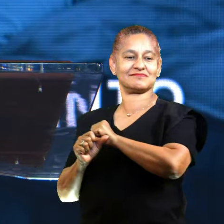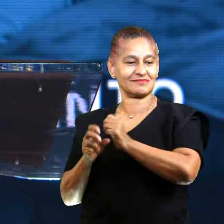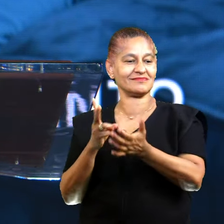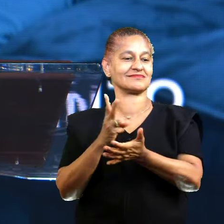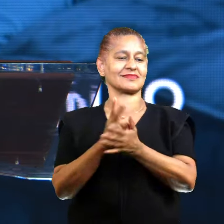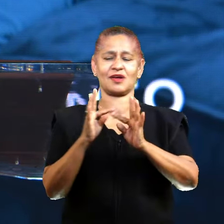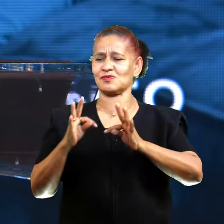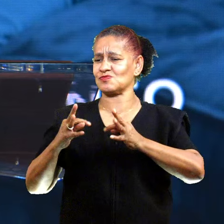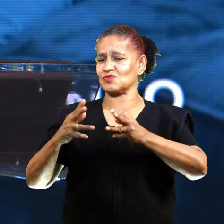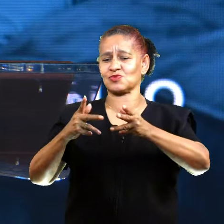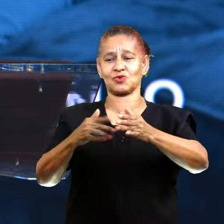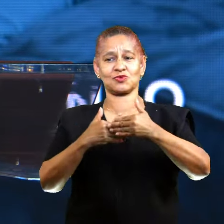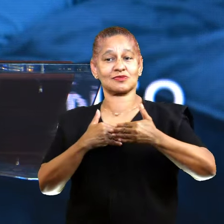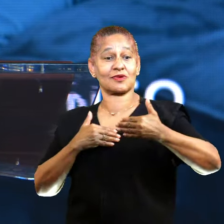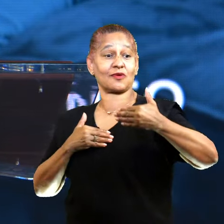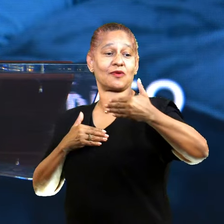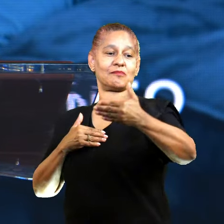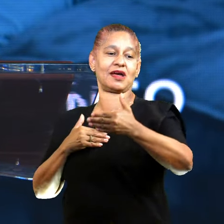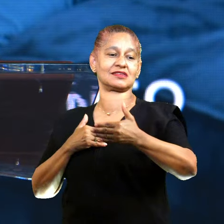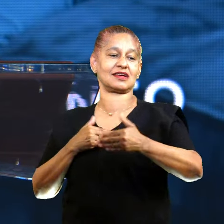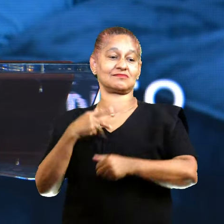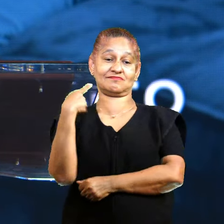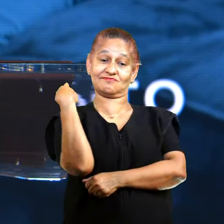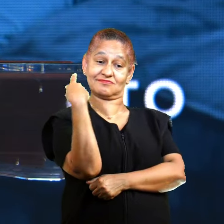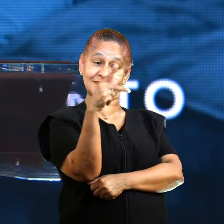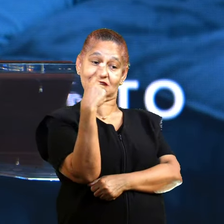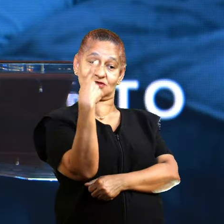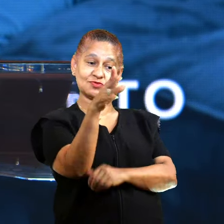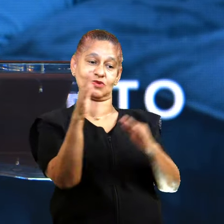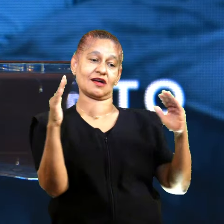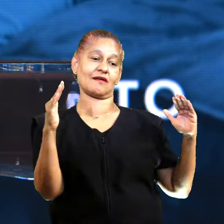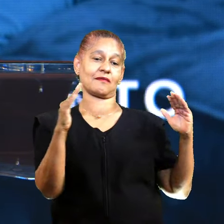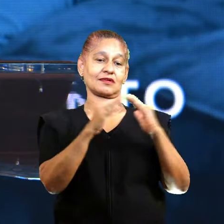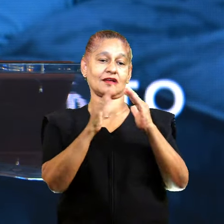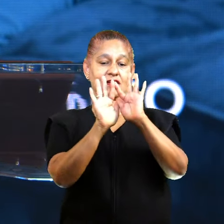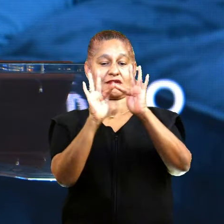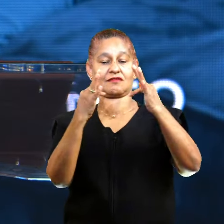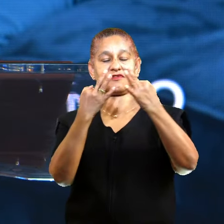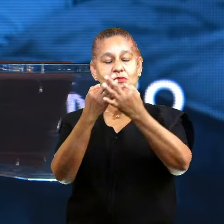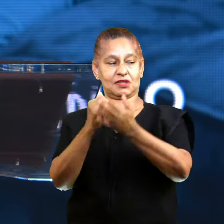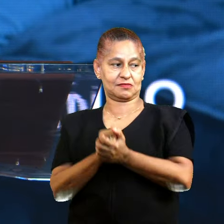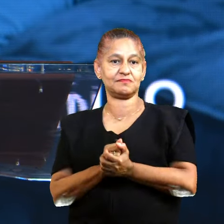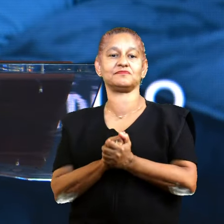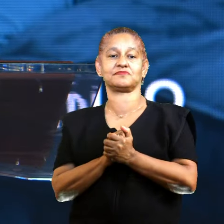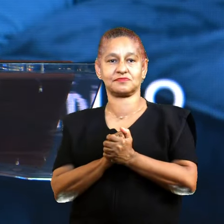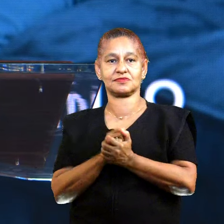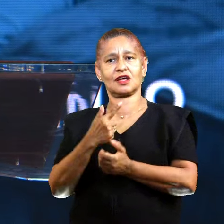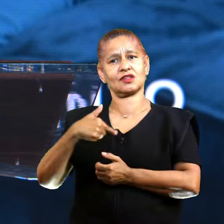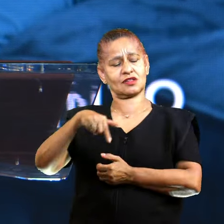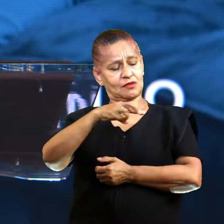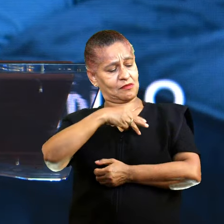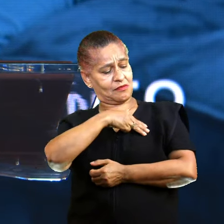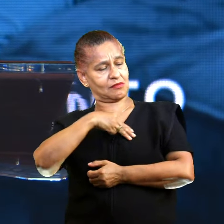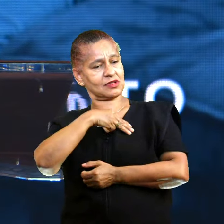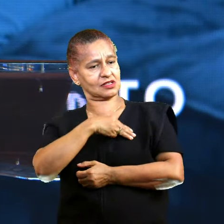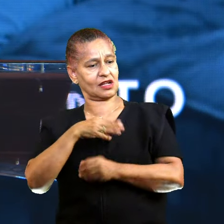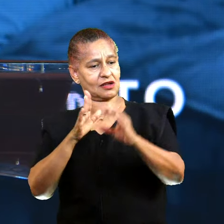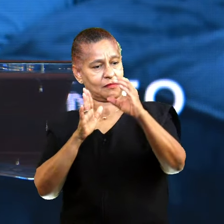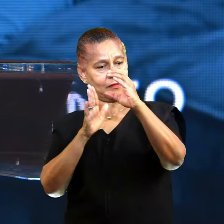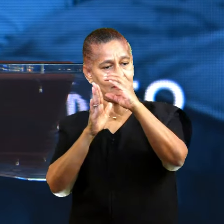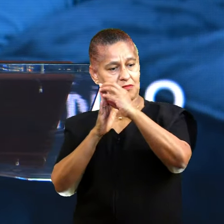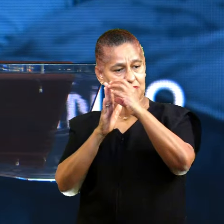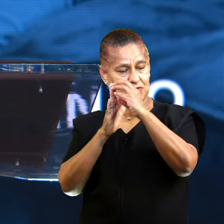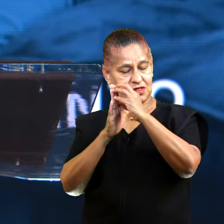Tudo começa na sua casa. Nós temos aqui o nosso ministério de células,